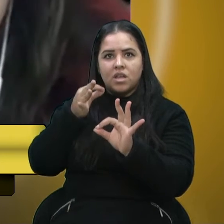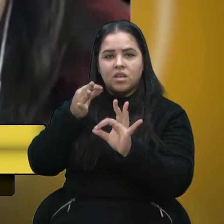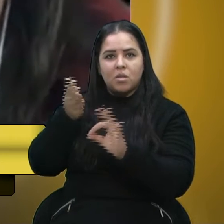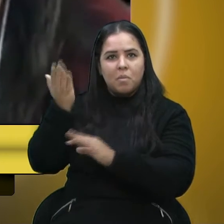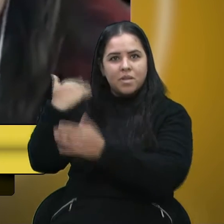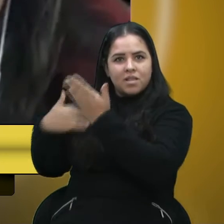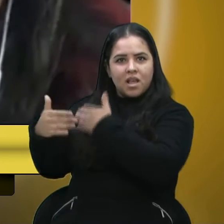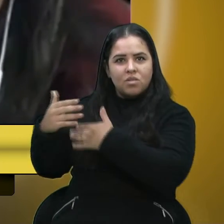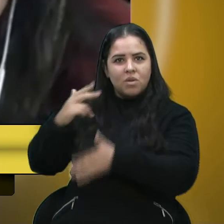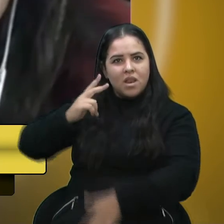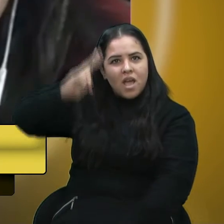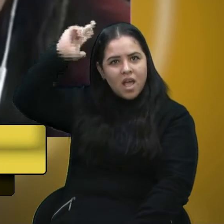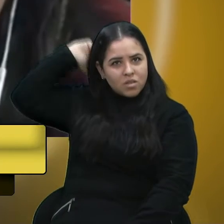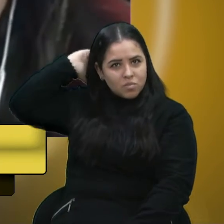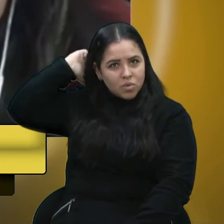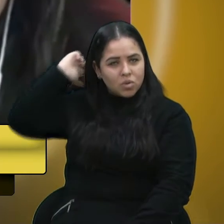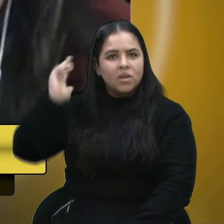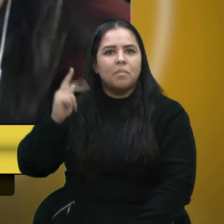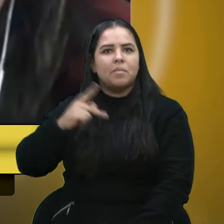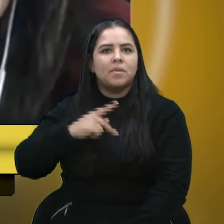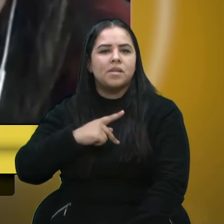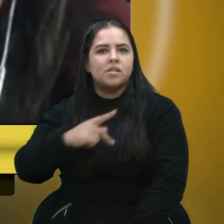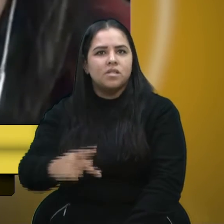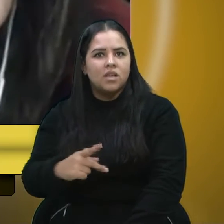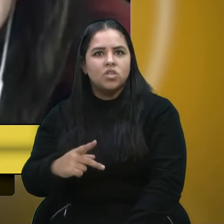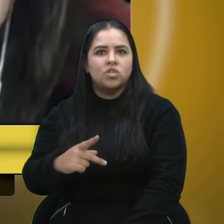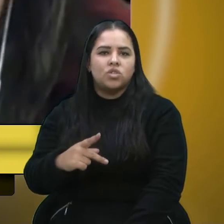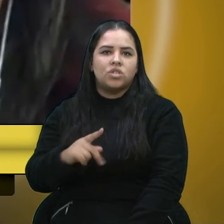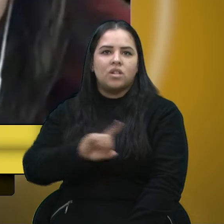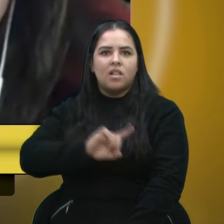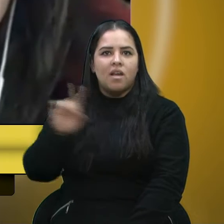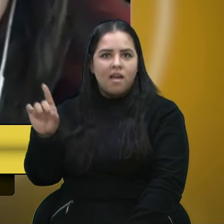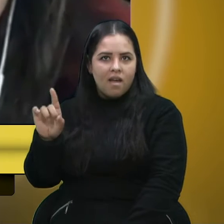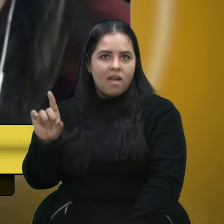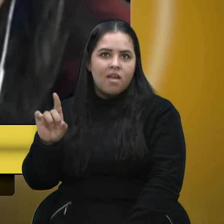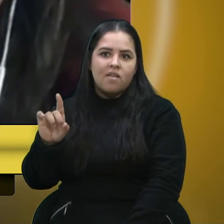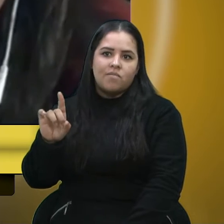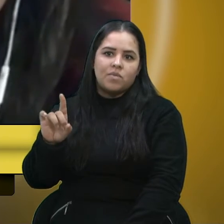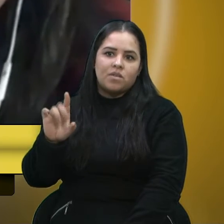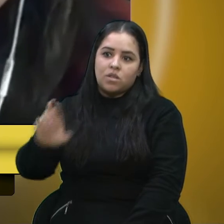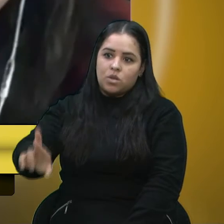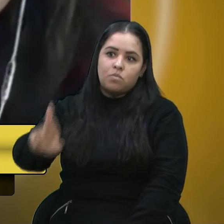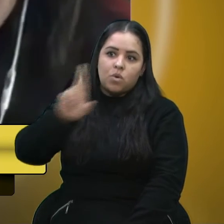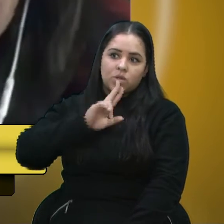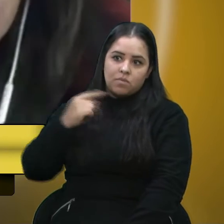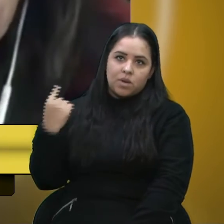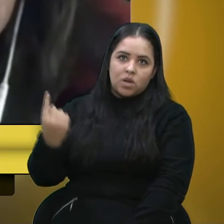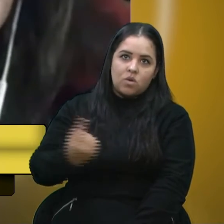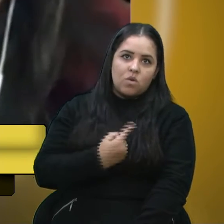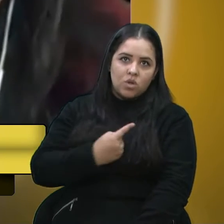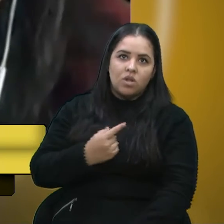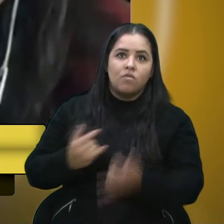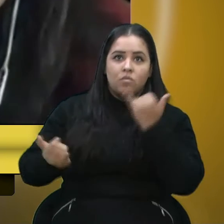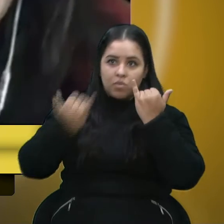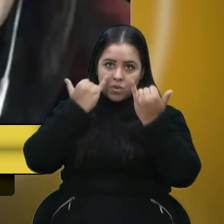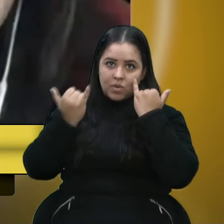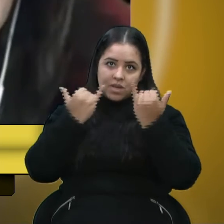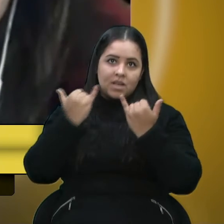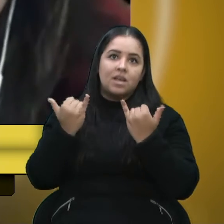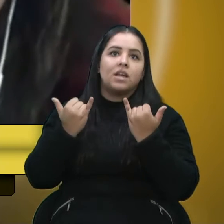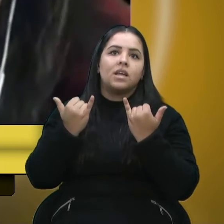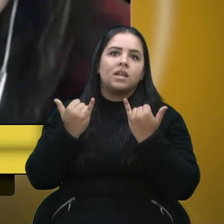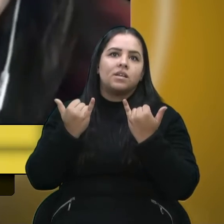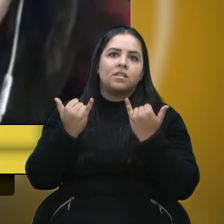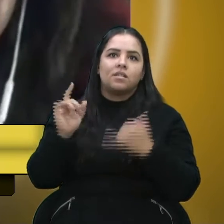presidente da Festa da Uva, veio até a Câmara, trouxe as respostas, né? E nos informou de que não haveria necessidade